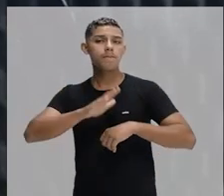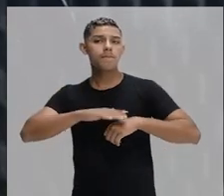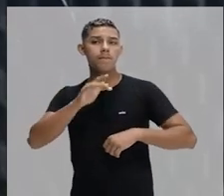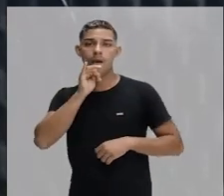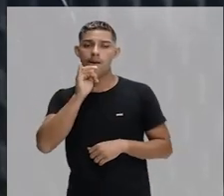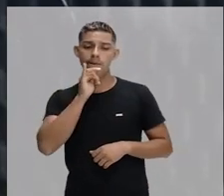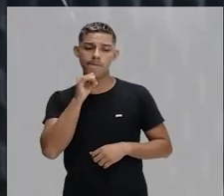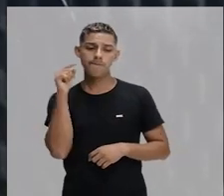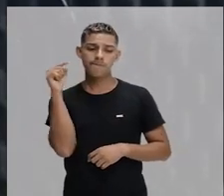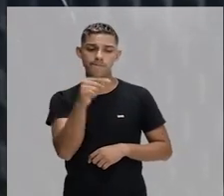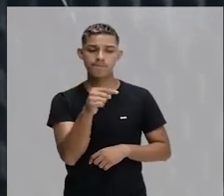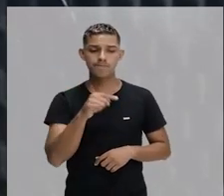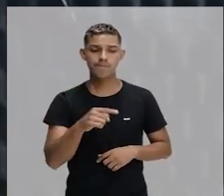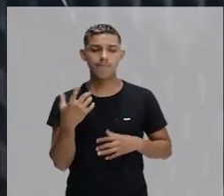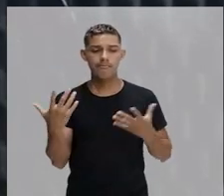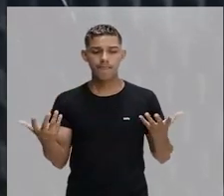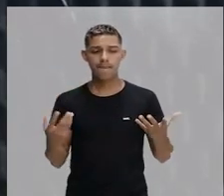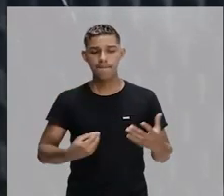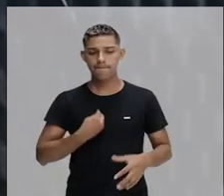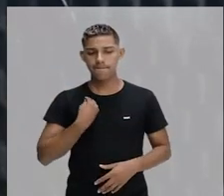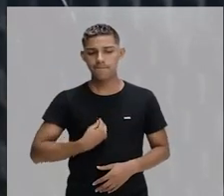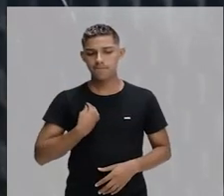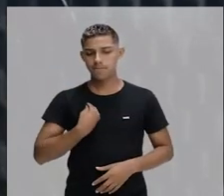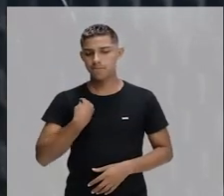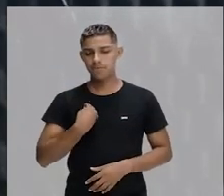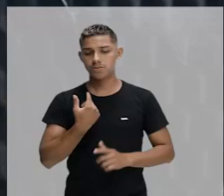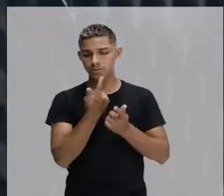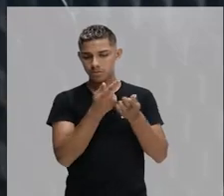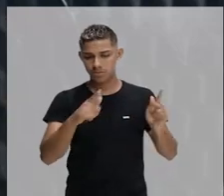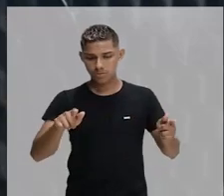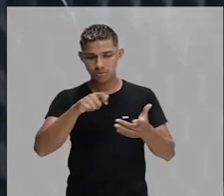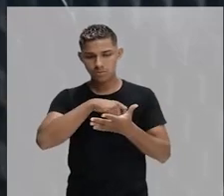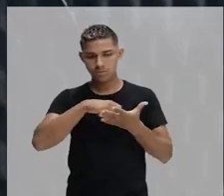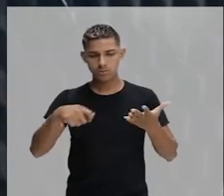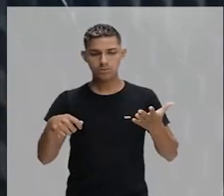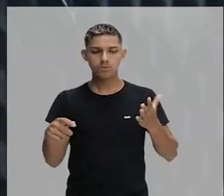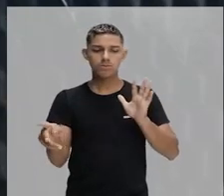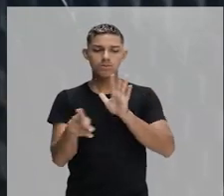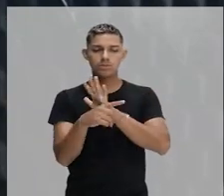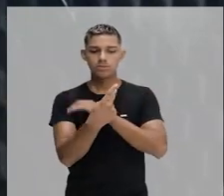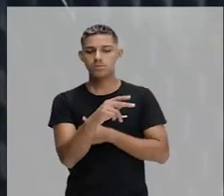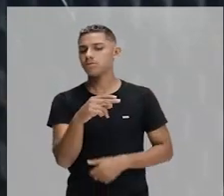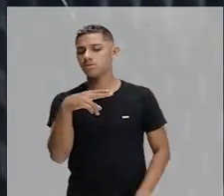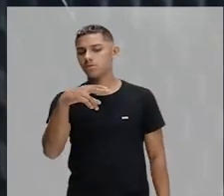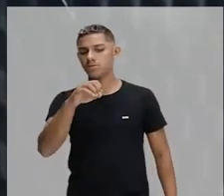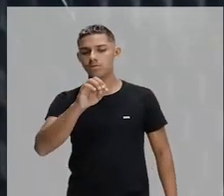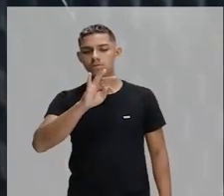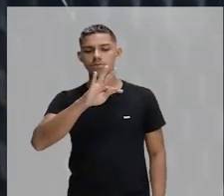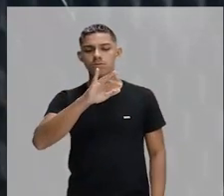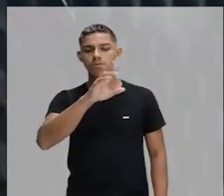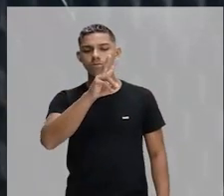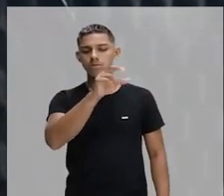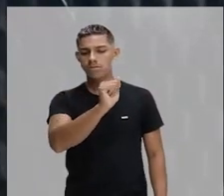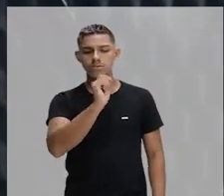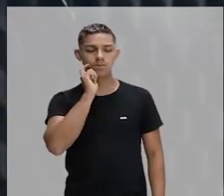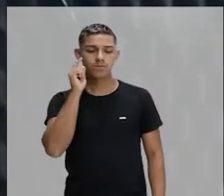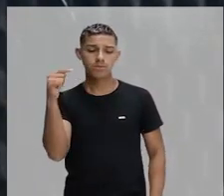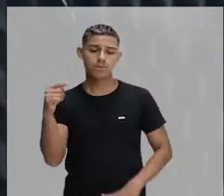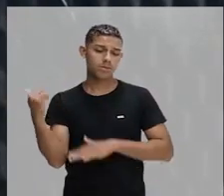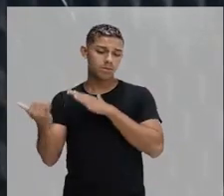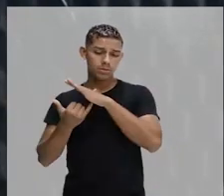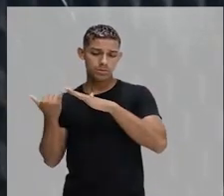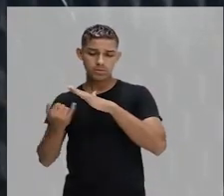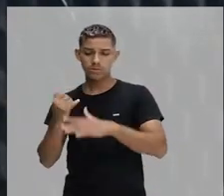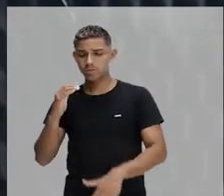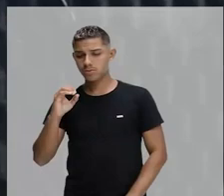a presença da gramática prescritiva, a gramática normativa. Já a linguagem coloquial é a que a gente